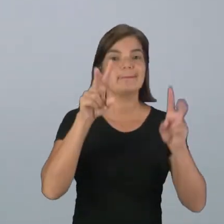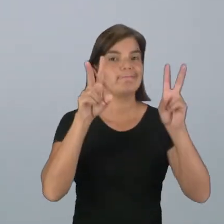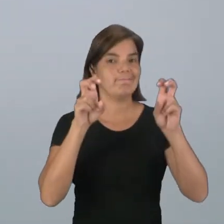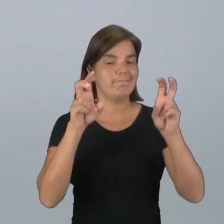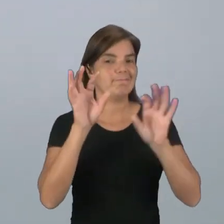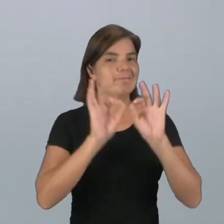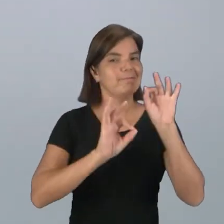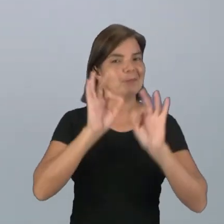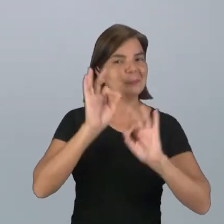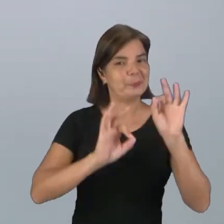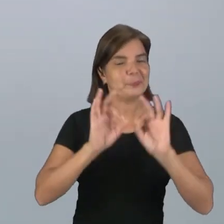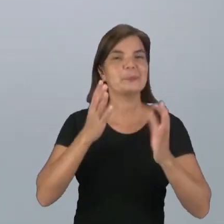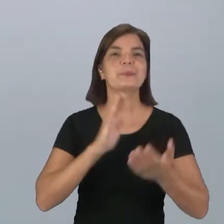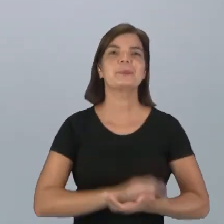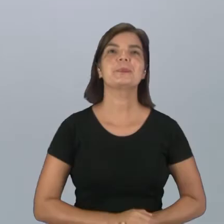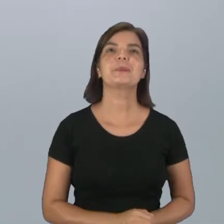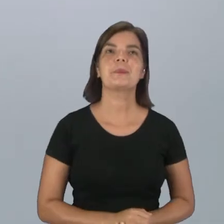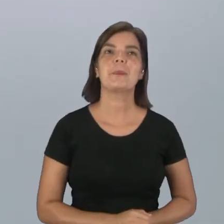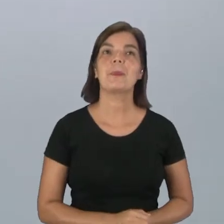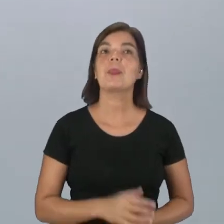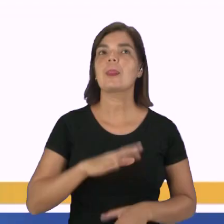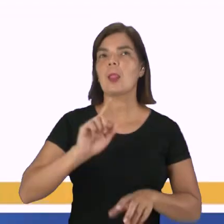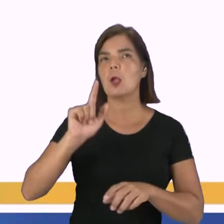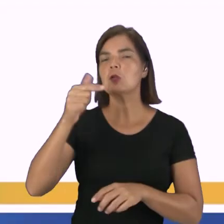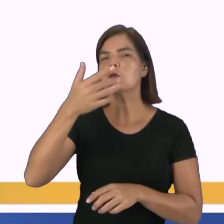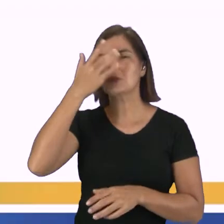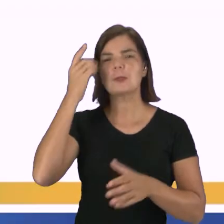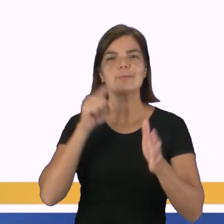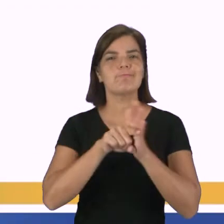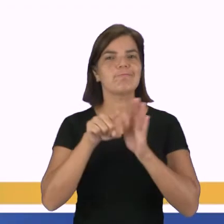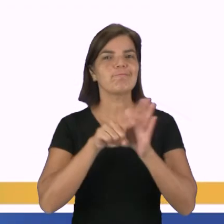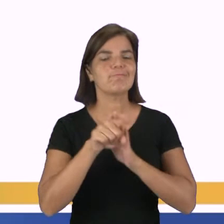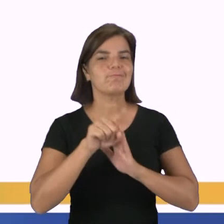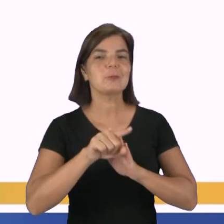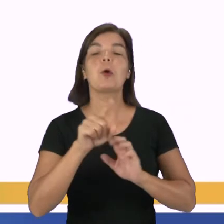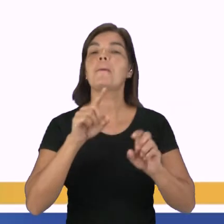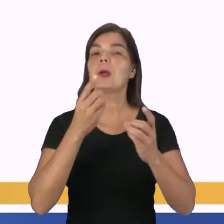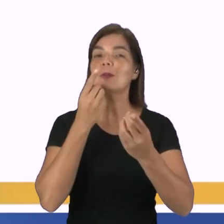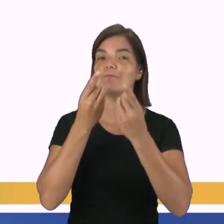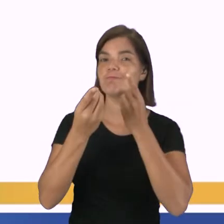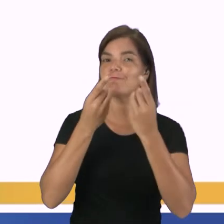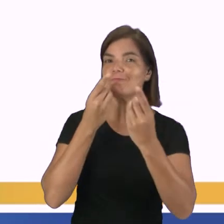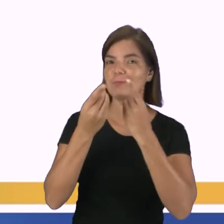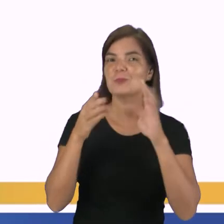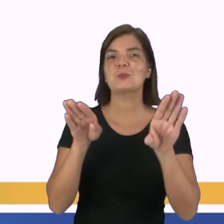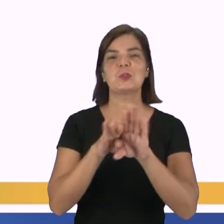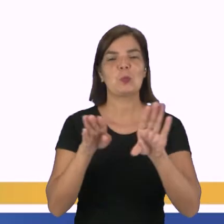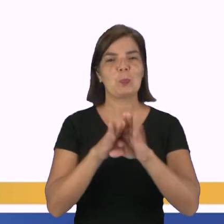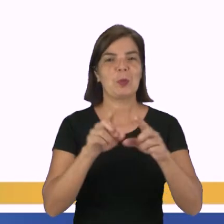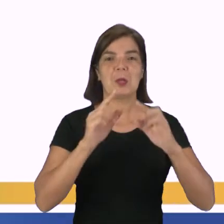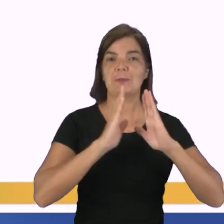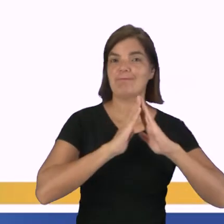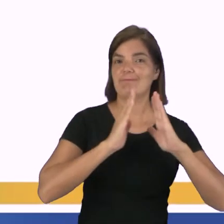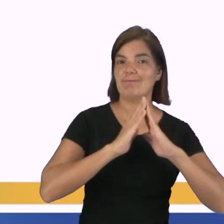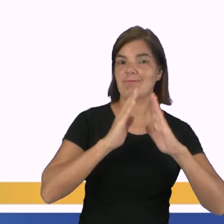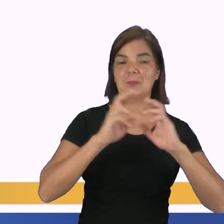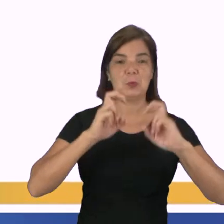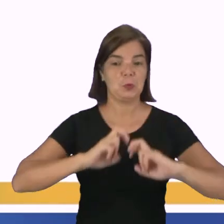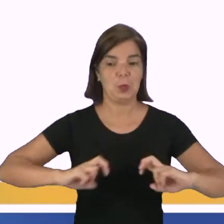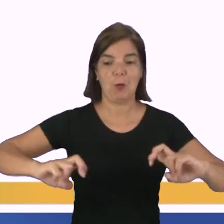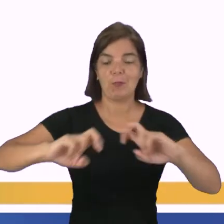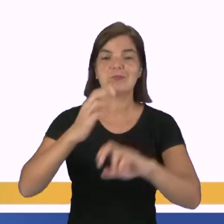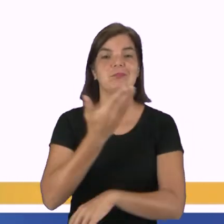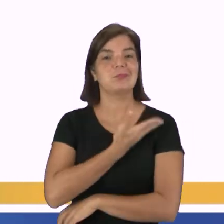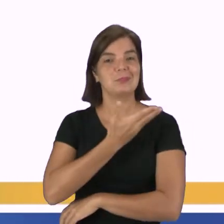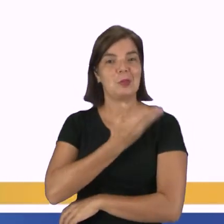para você organizar um debate. Muitas outras questões podem ser discutidas em debates, seja em casa, na roda de